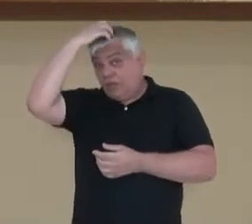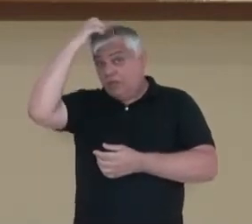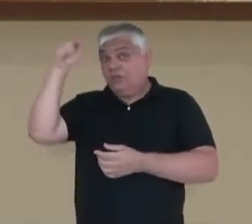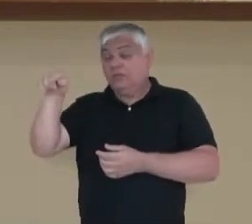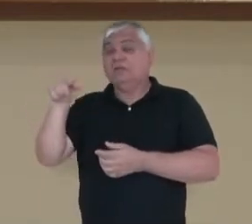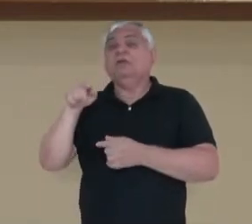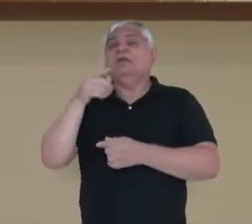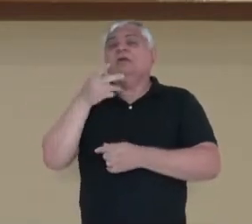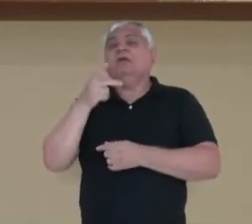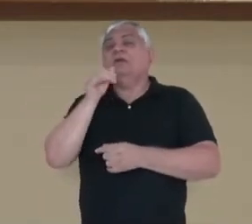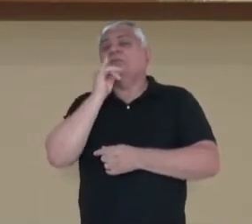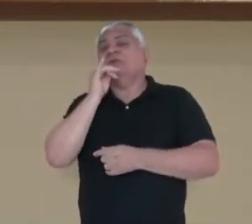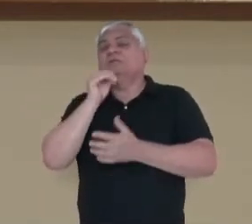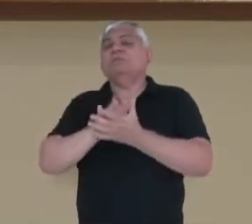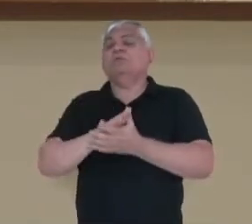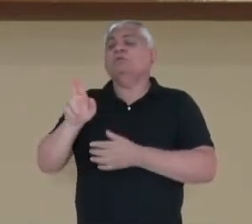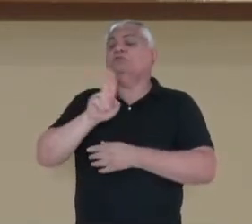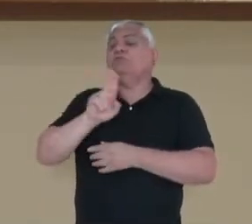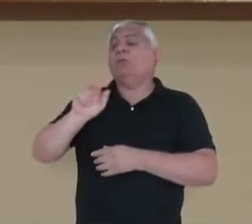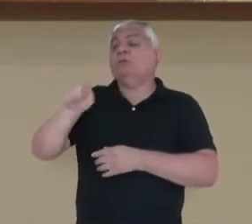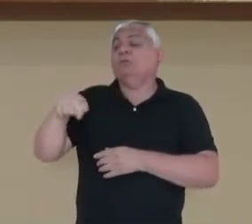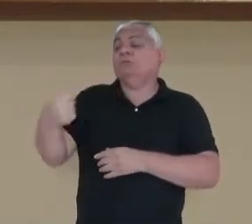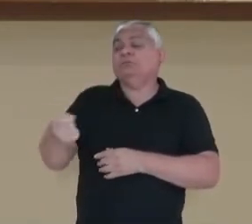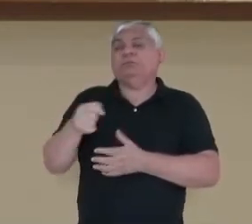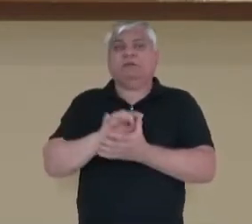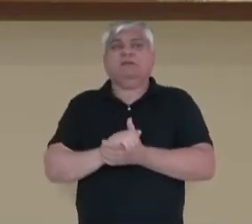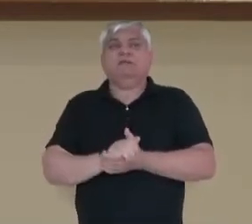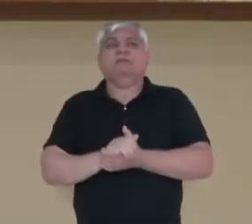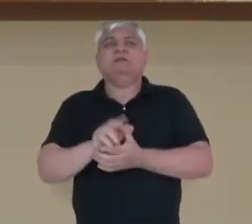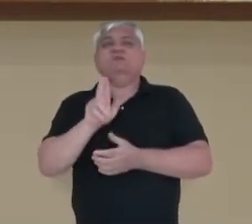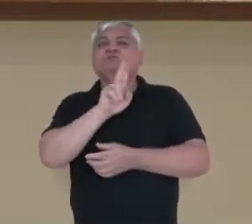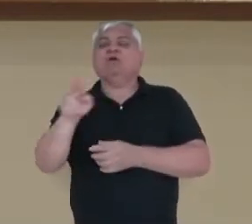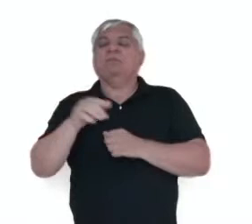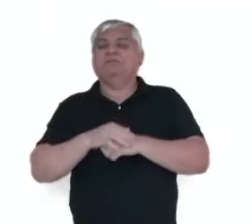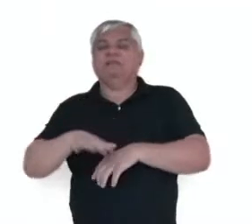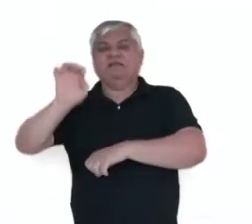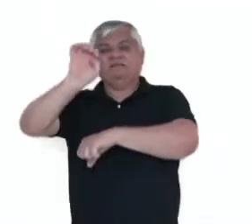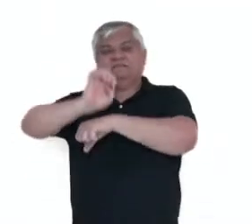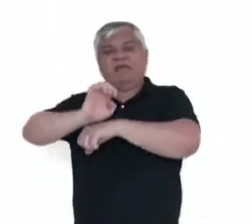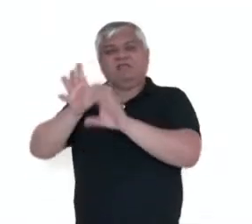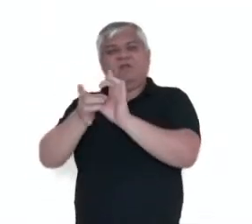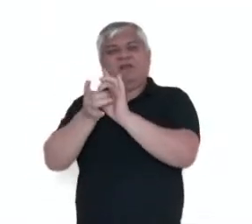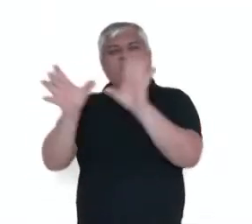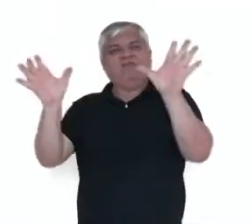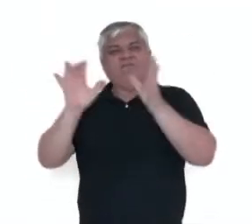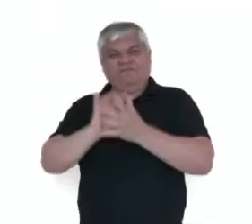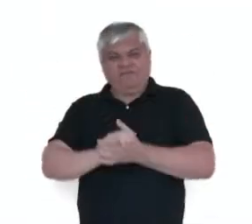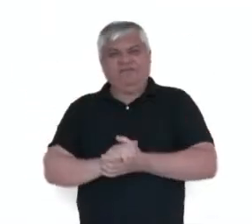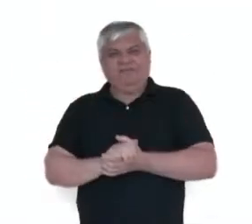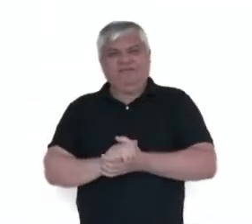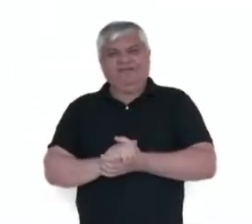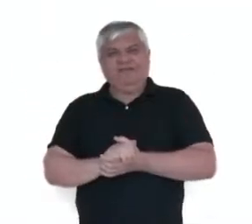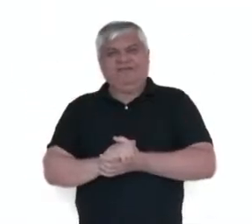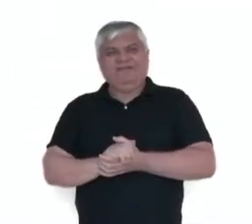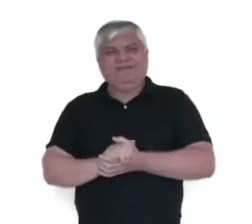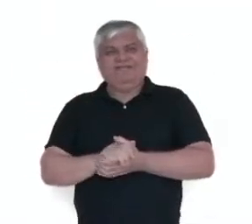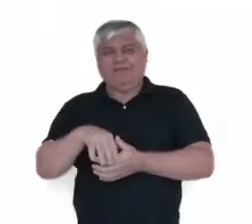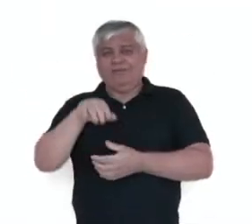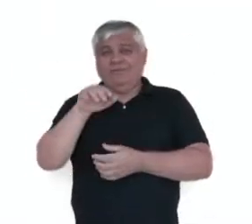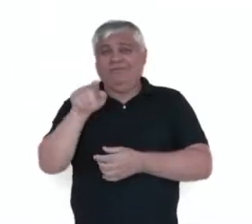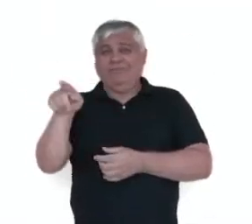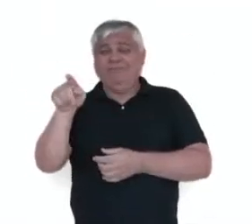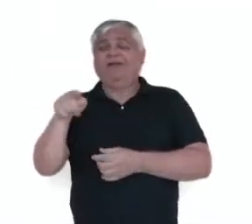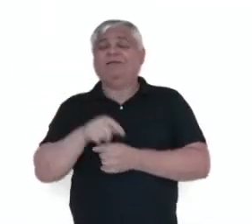ele vai dar um nome próprio àquela região, chamando ela de Estado Livre do Congo. E o